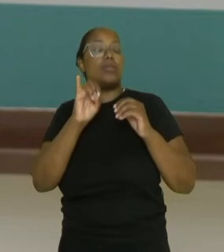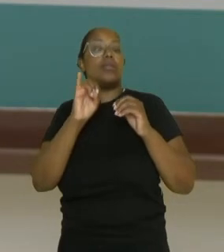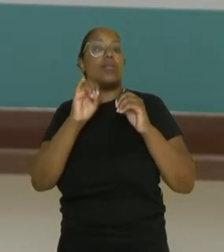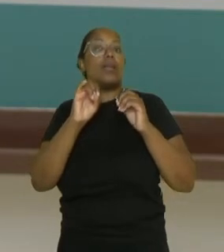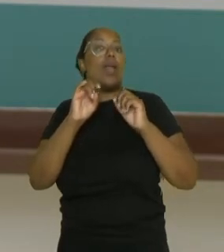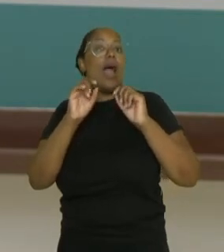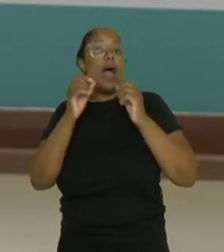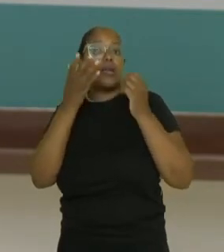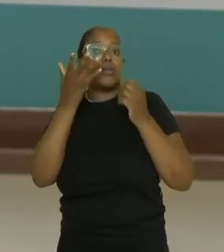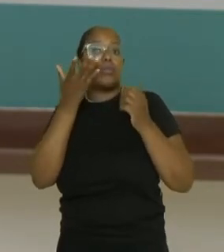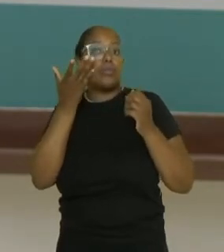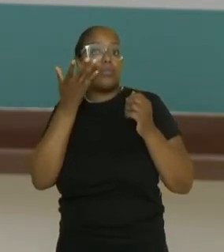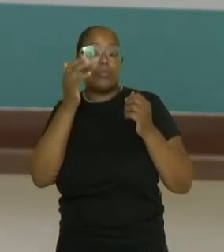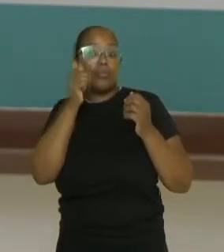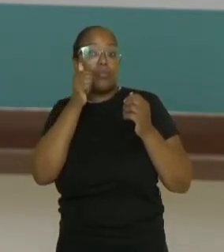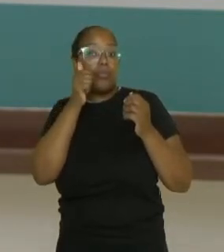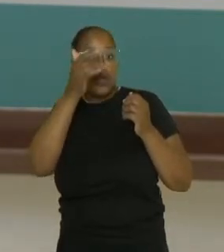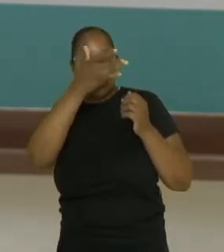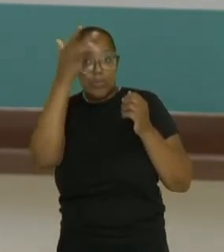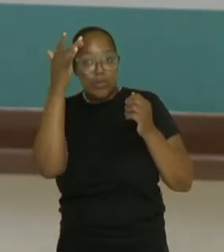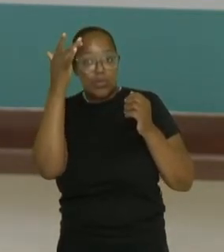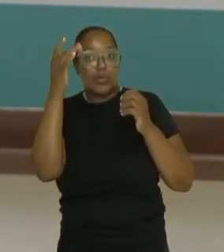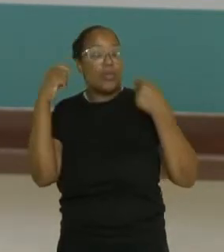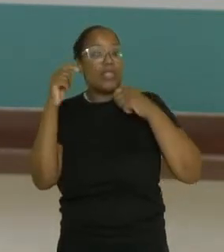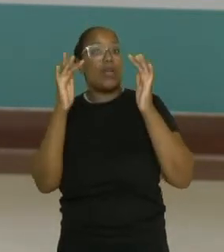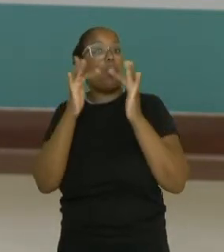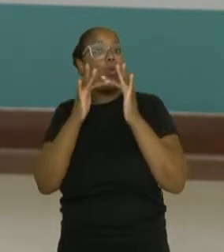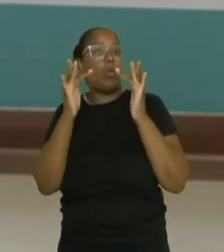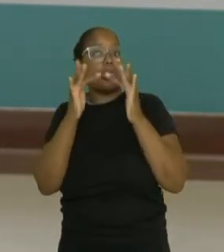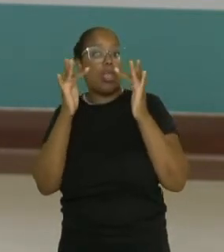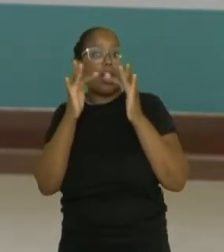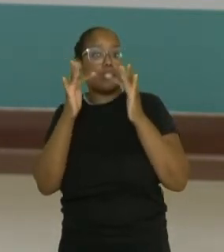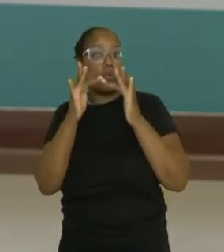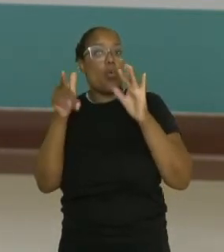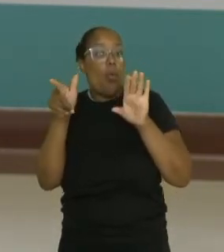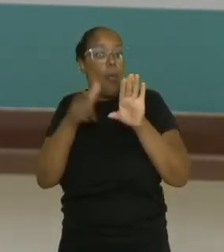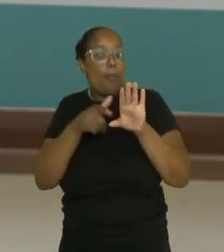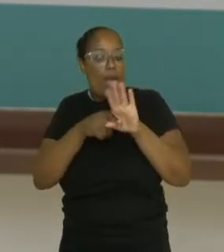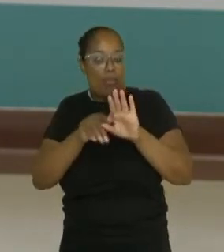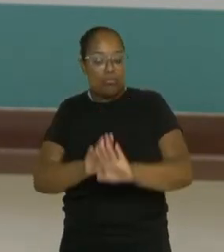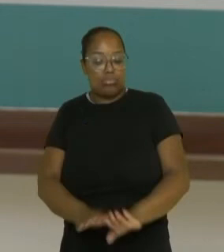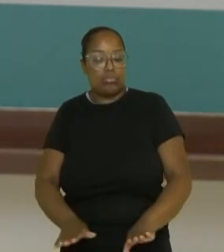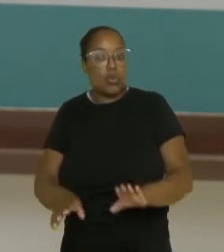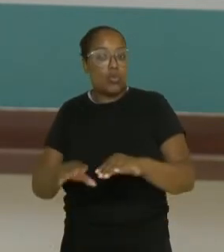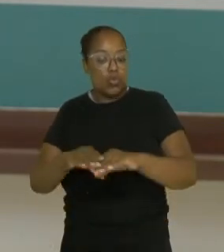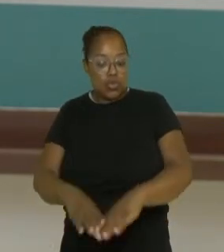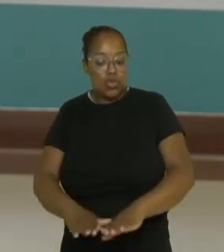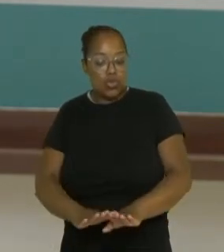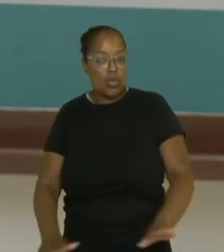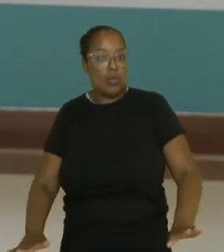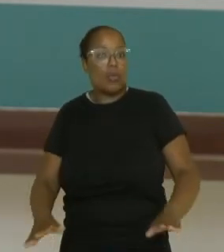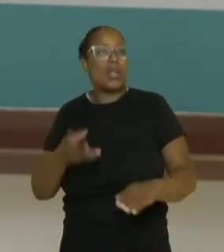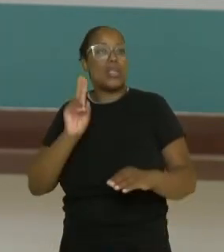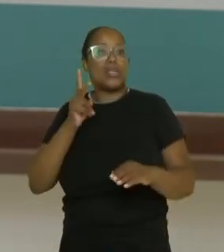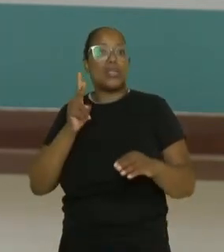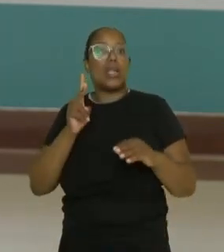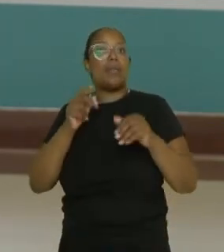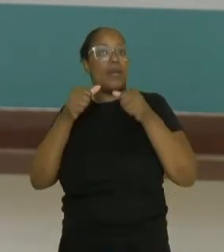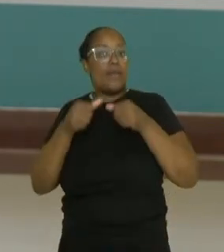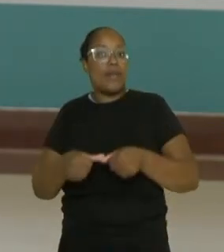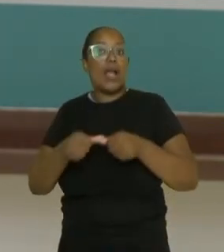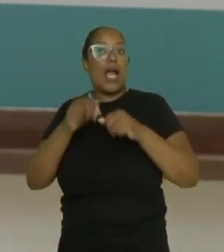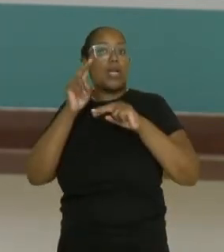jogadores devem manter o contato com o solo o tempo todo exceto em deslocamento então o jogador sempre tem que manter